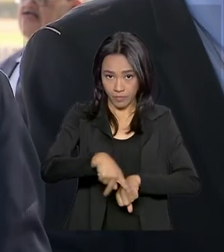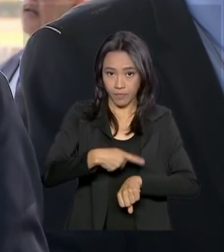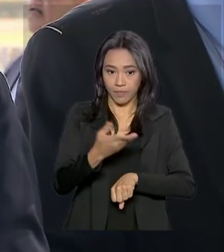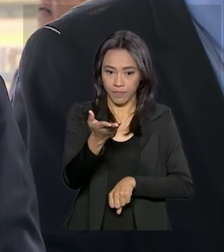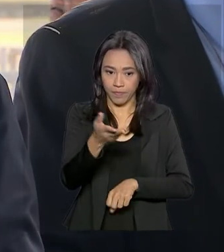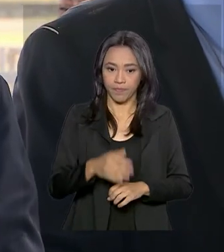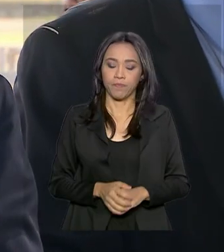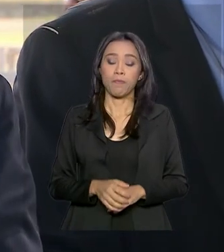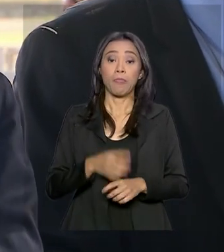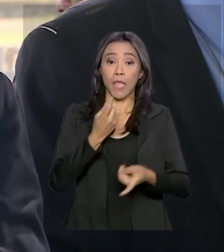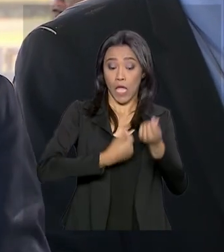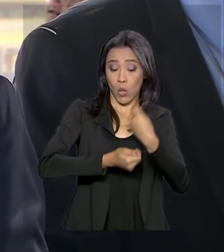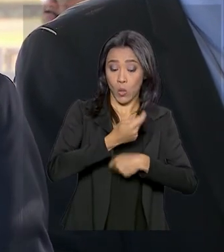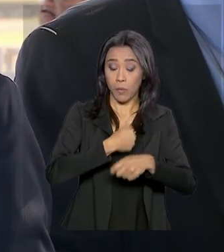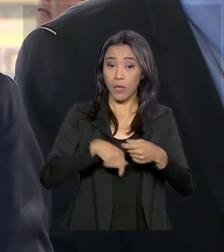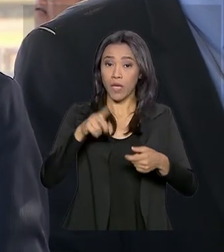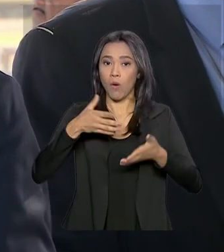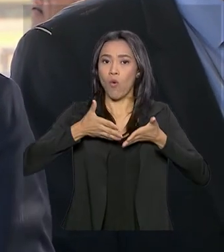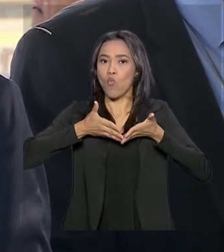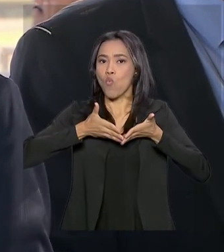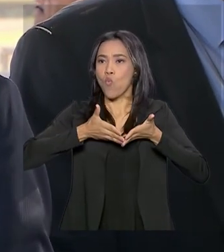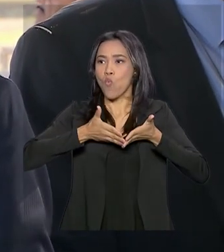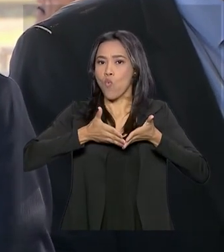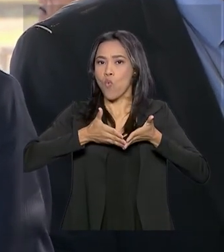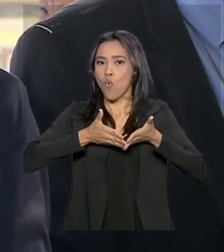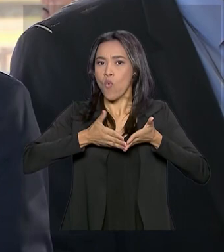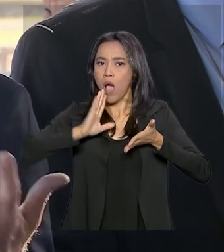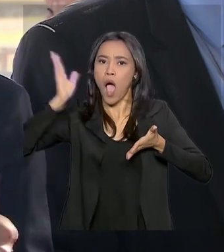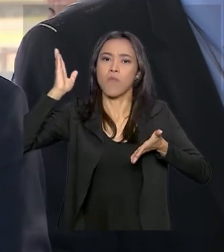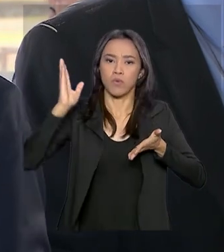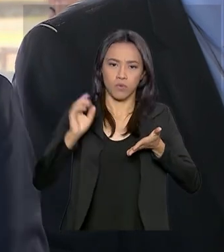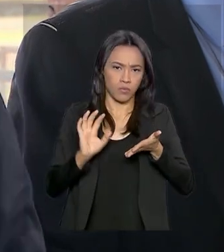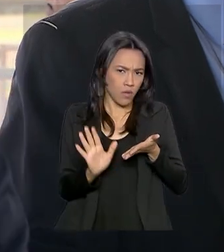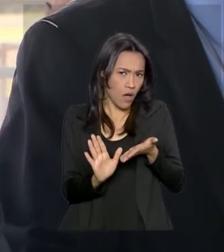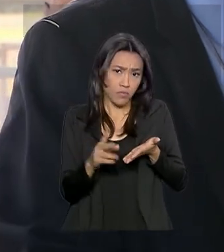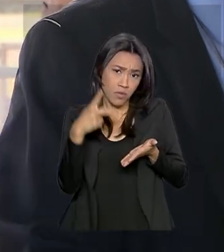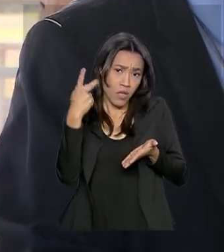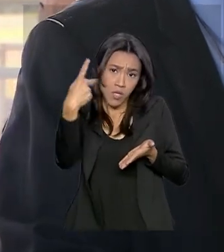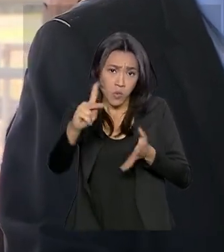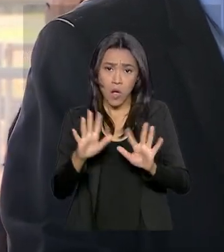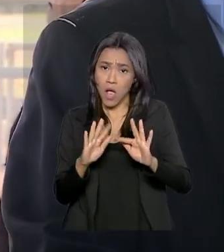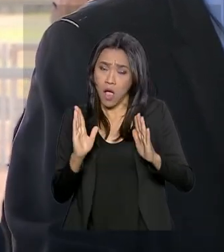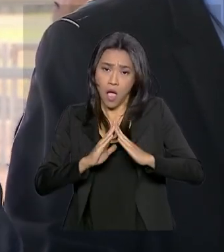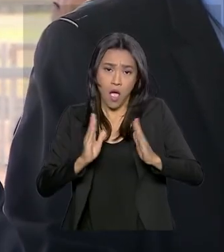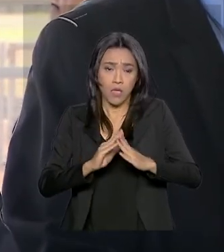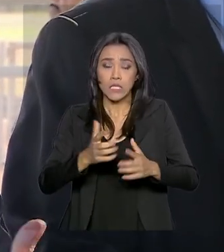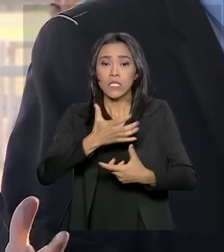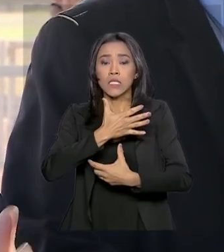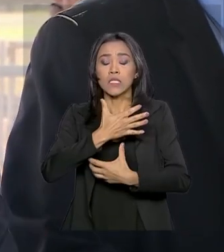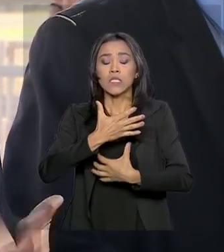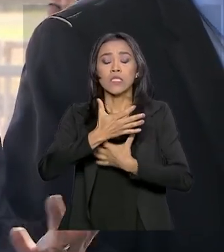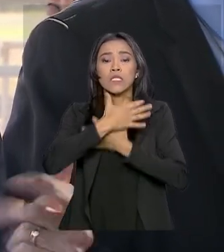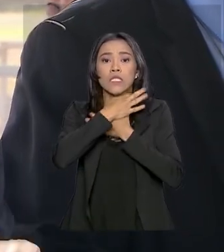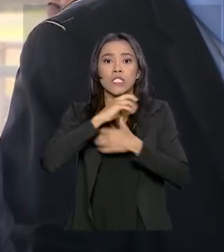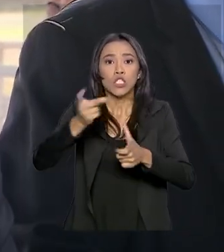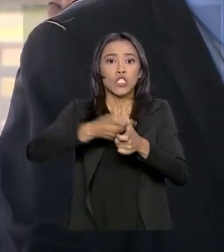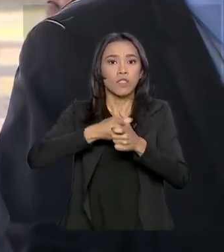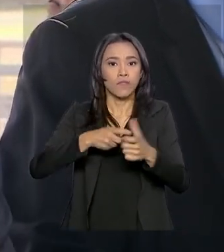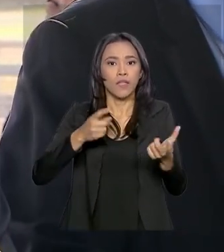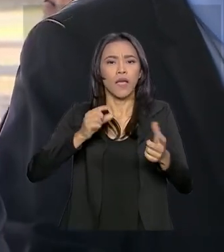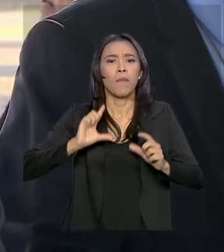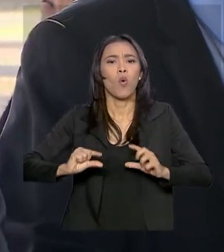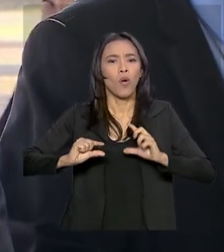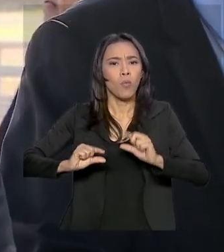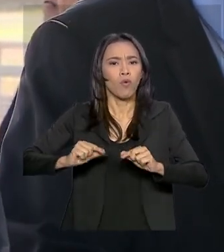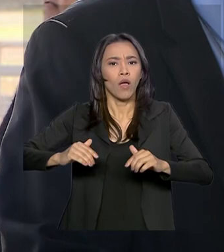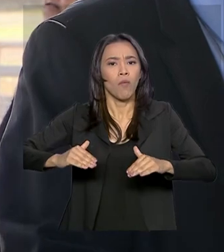A economia é igual um transatlântico, não é de uma hora para outra. Até a nossa casa, quando o pessoal está endividado, é devagar, complicado de